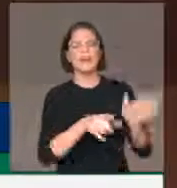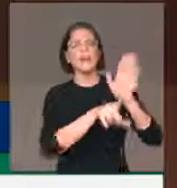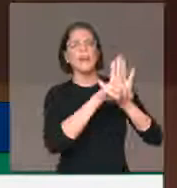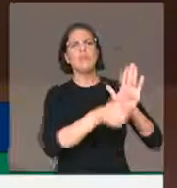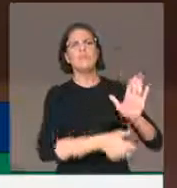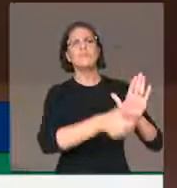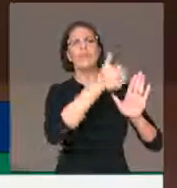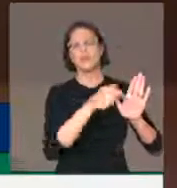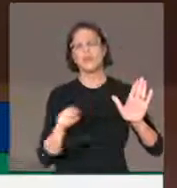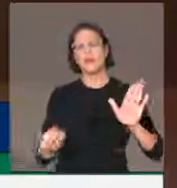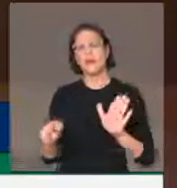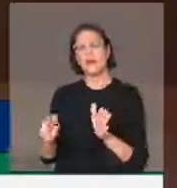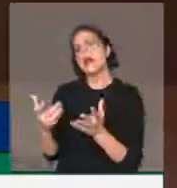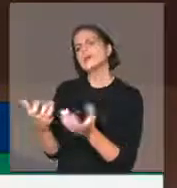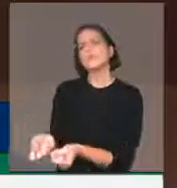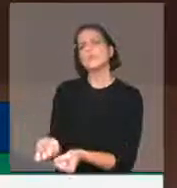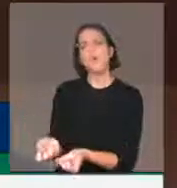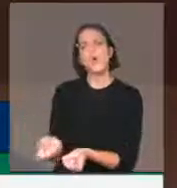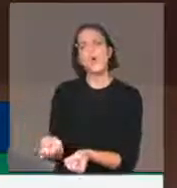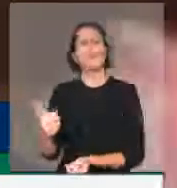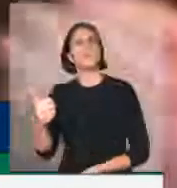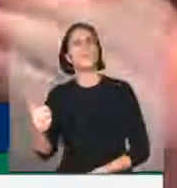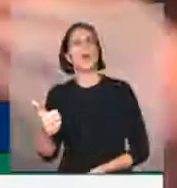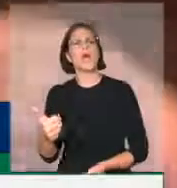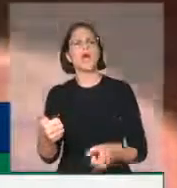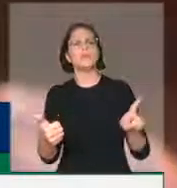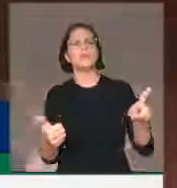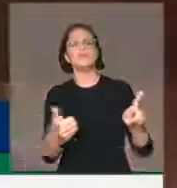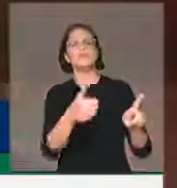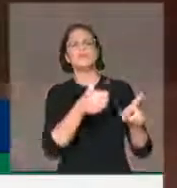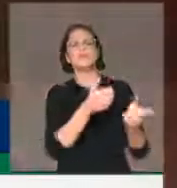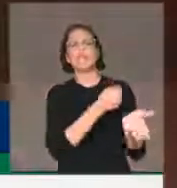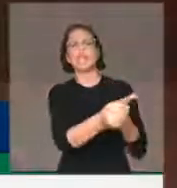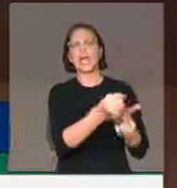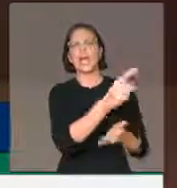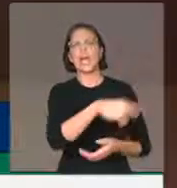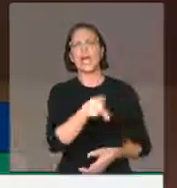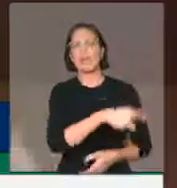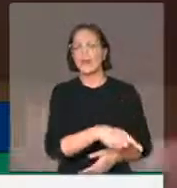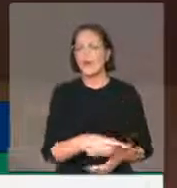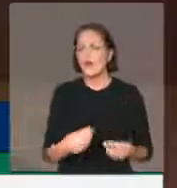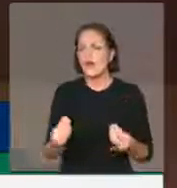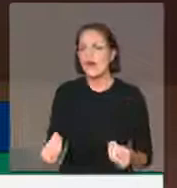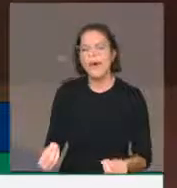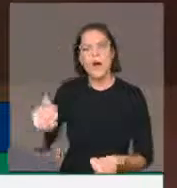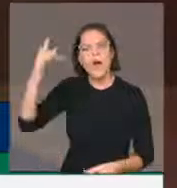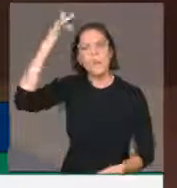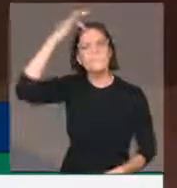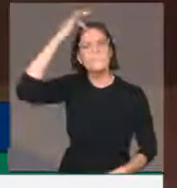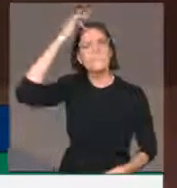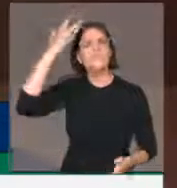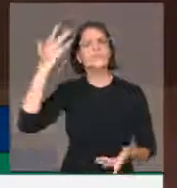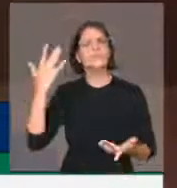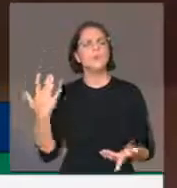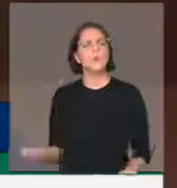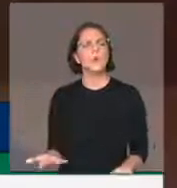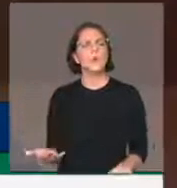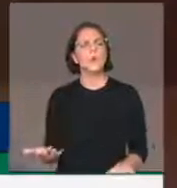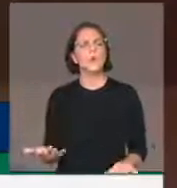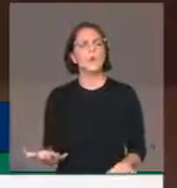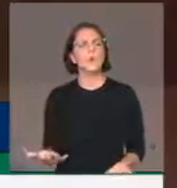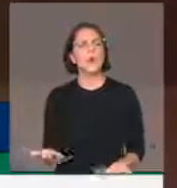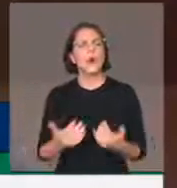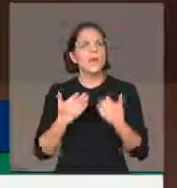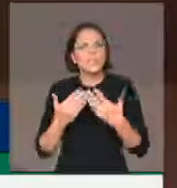julgamento vale o acordado. Isso é um absurdo completo, significa rasgar o que nós estamos fazendo aqui. Então, para que